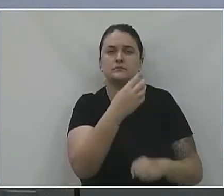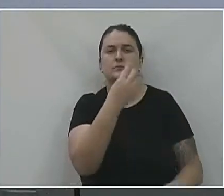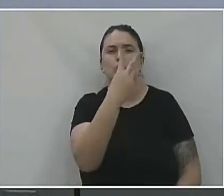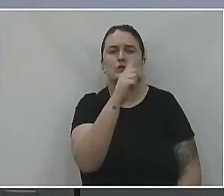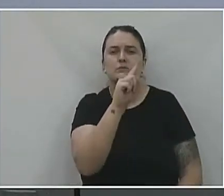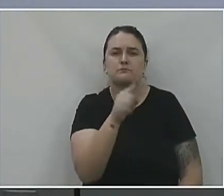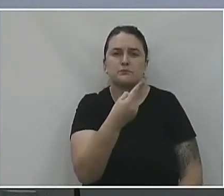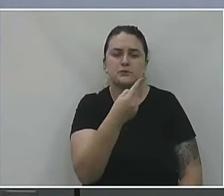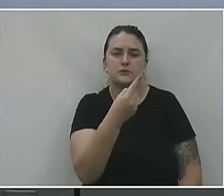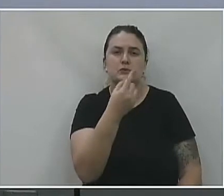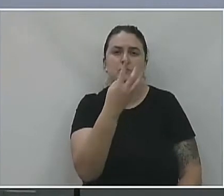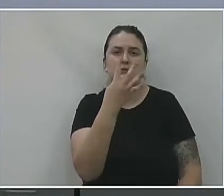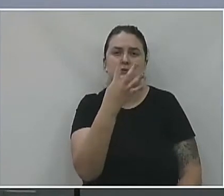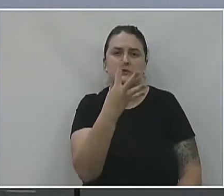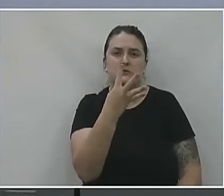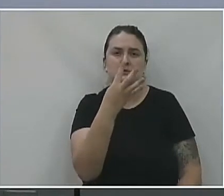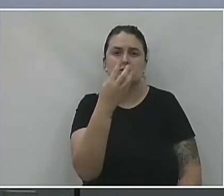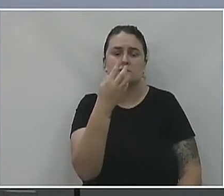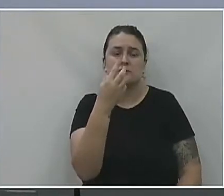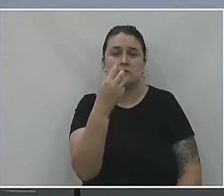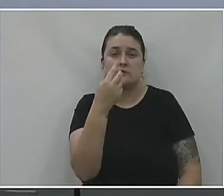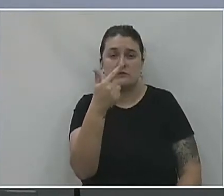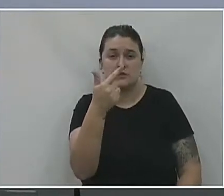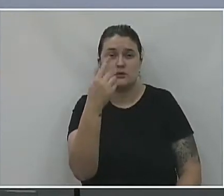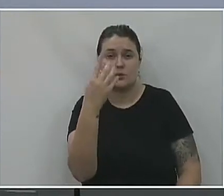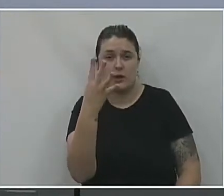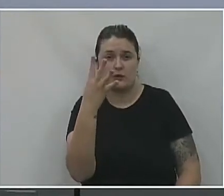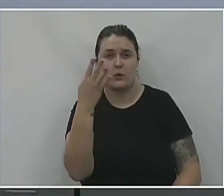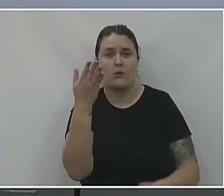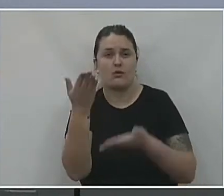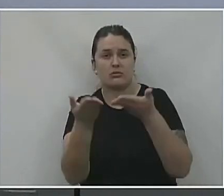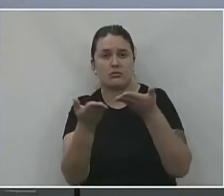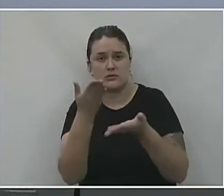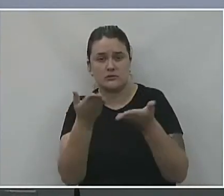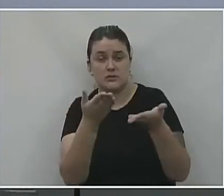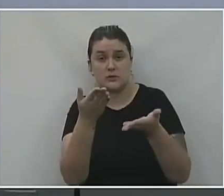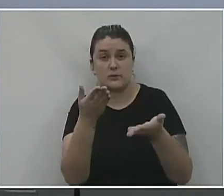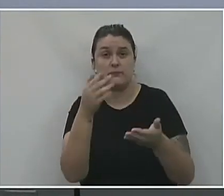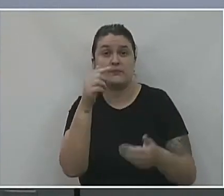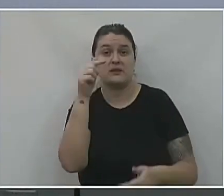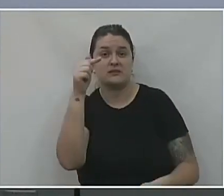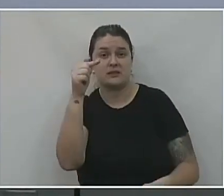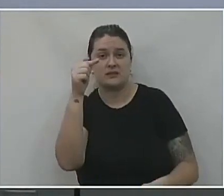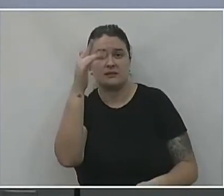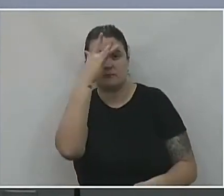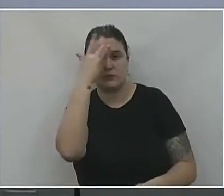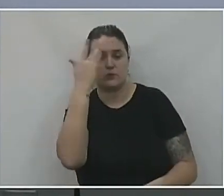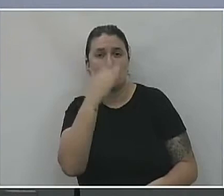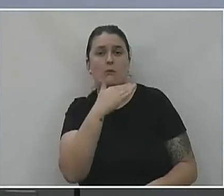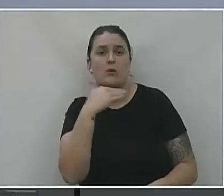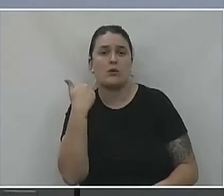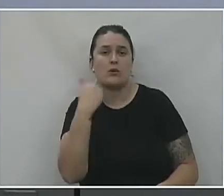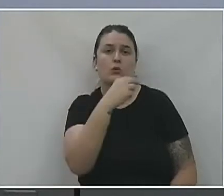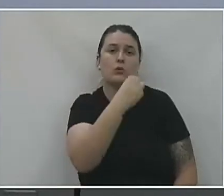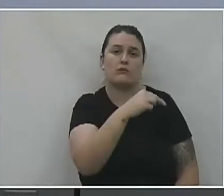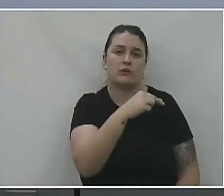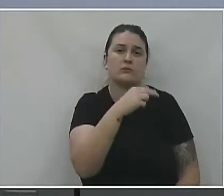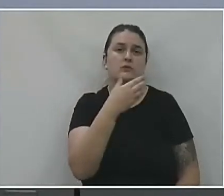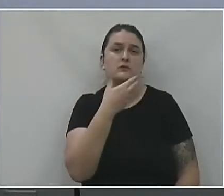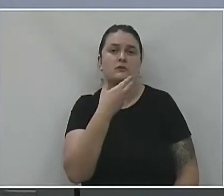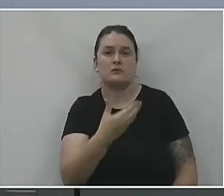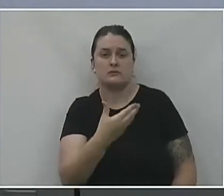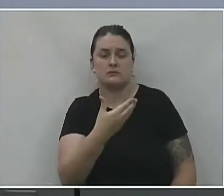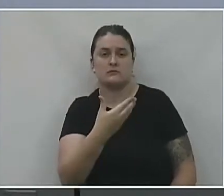.424 atendimentos e 7 óbitos que aconteceram em novembro e dezembro, totalizando 0